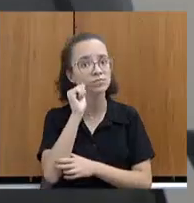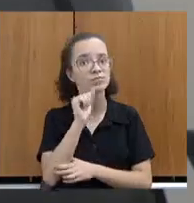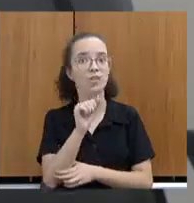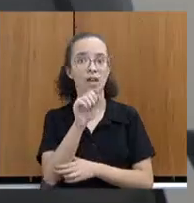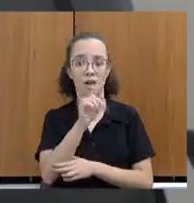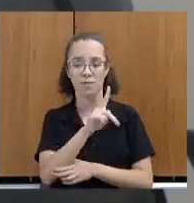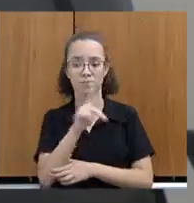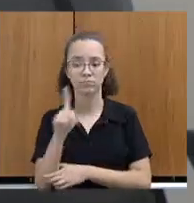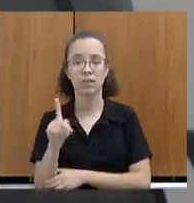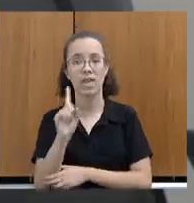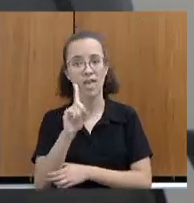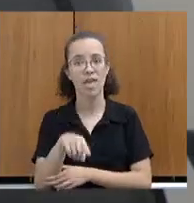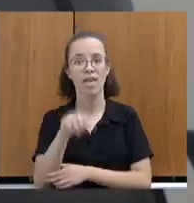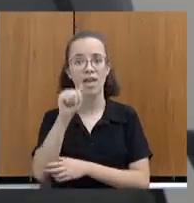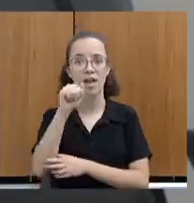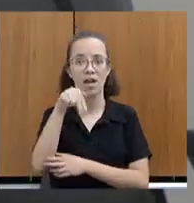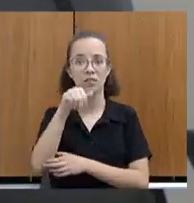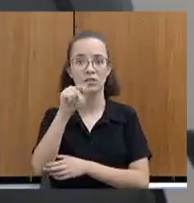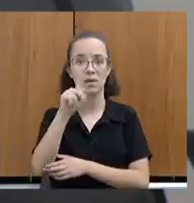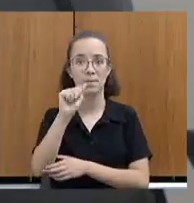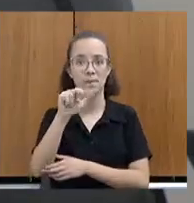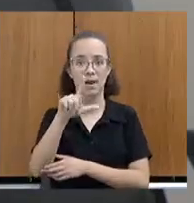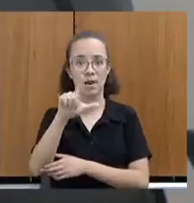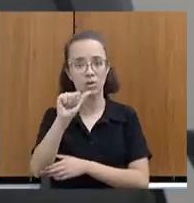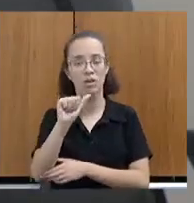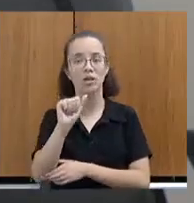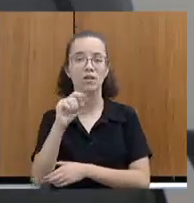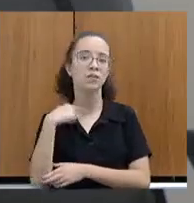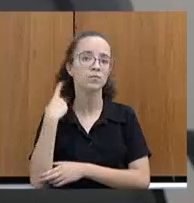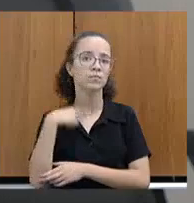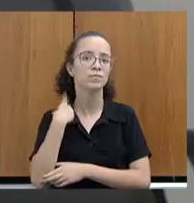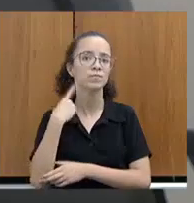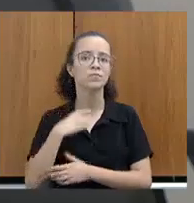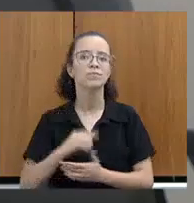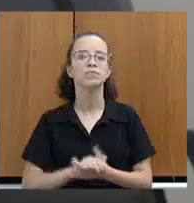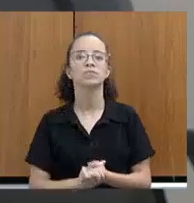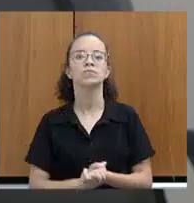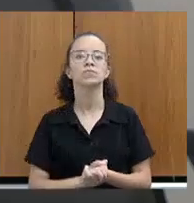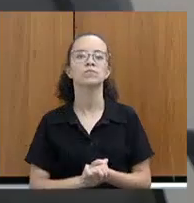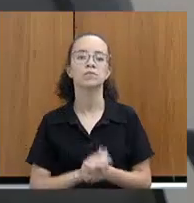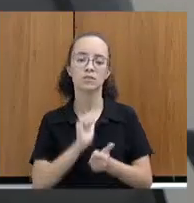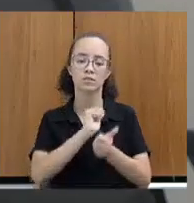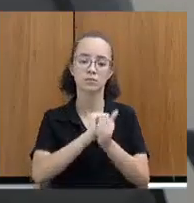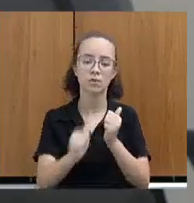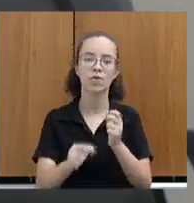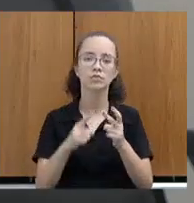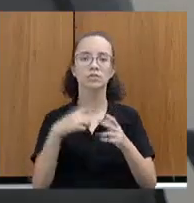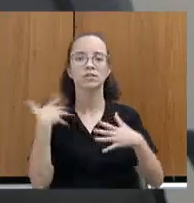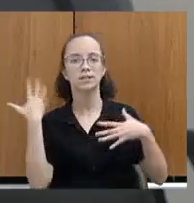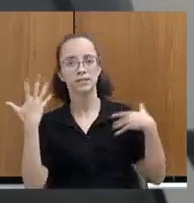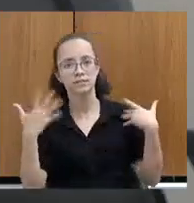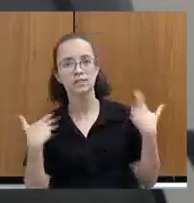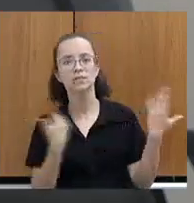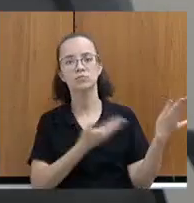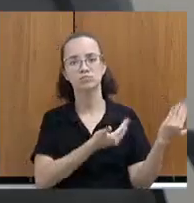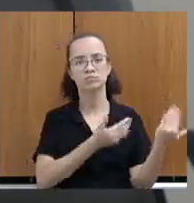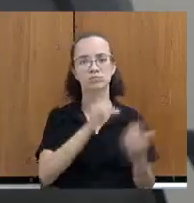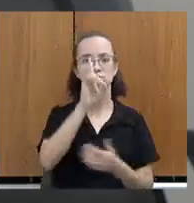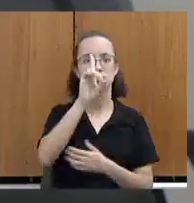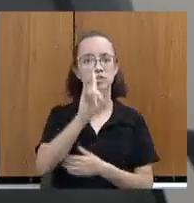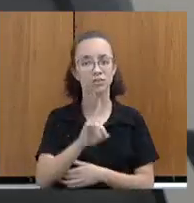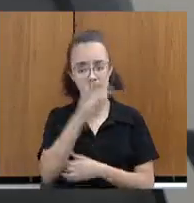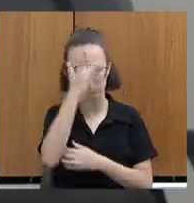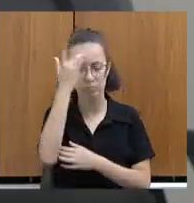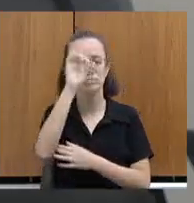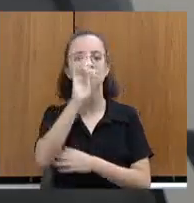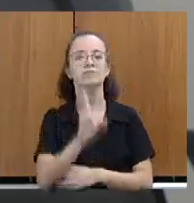presidenta aqui é a Ana Paula, a deputada Ana Paula, esporte, lazer, juventude, direito da pessoa com